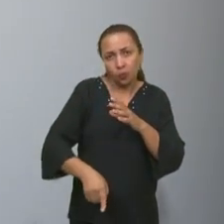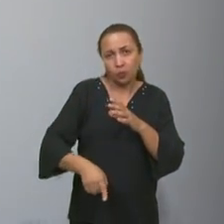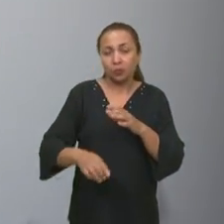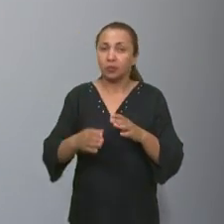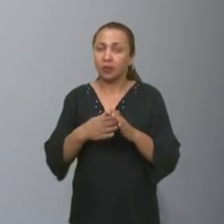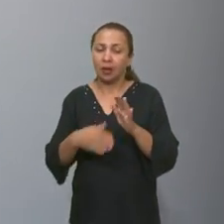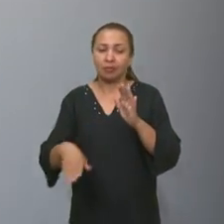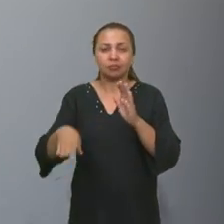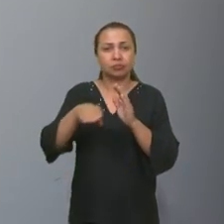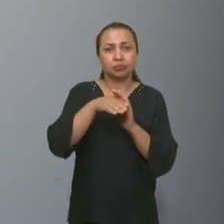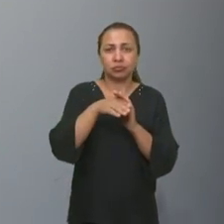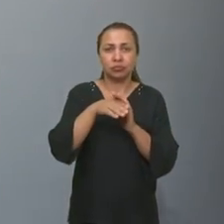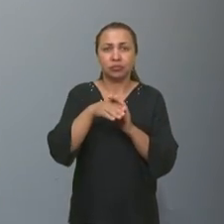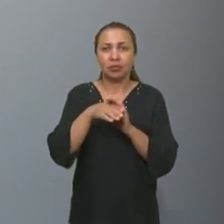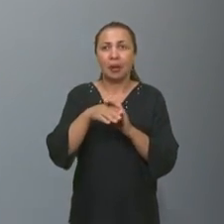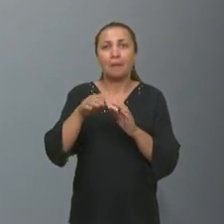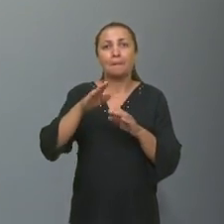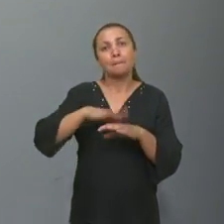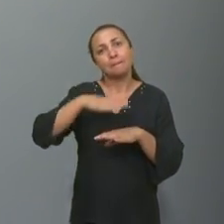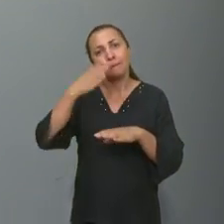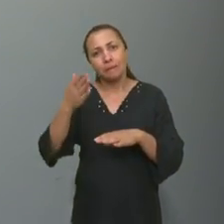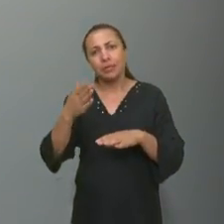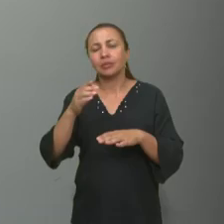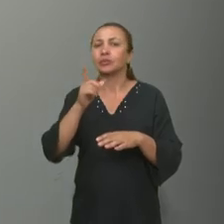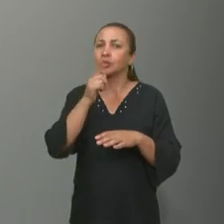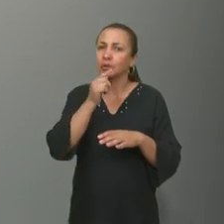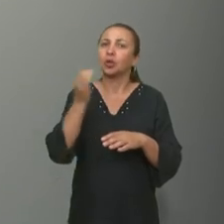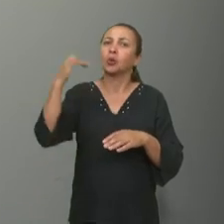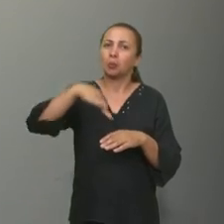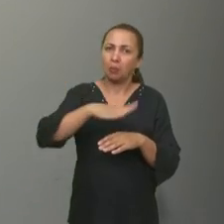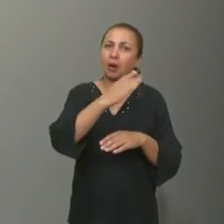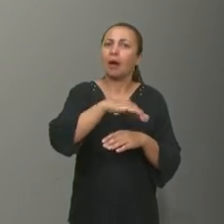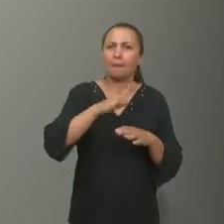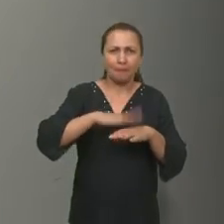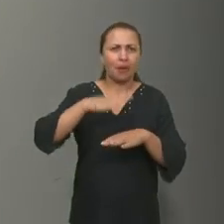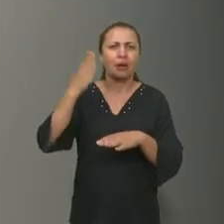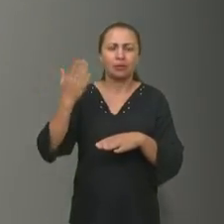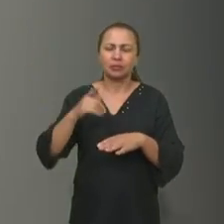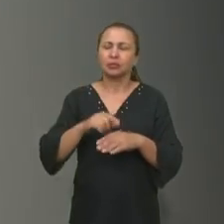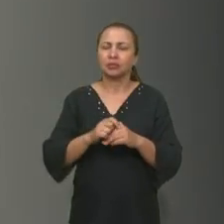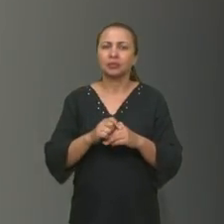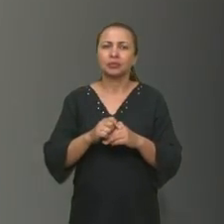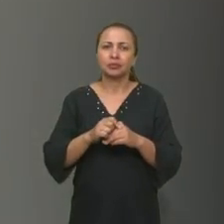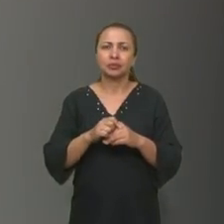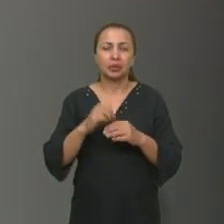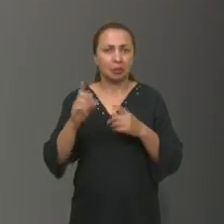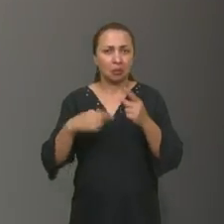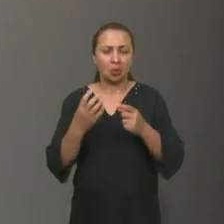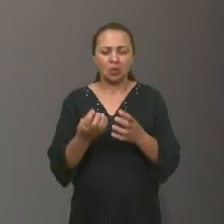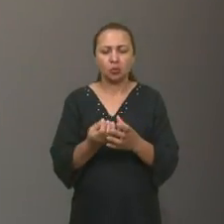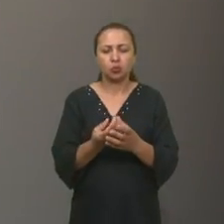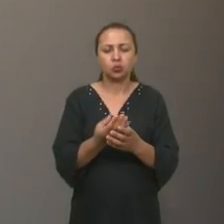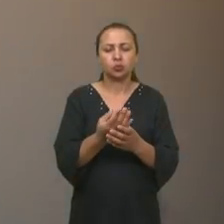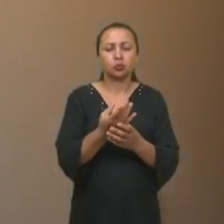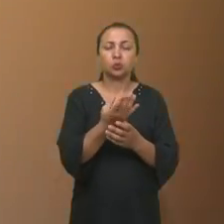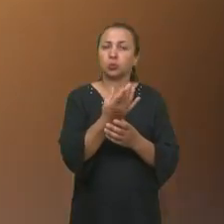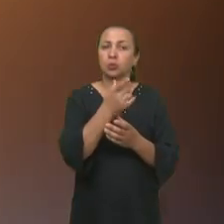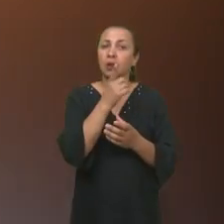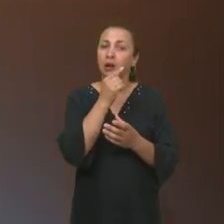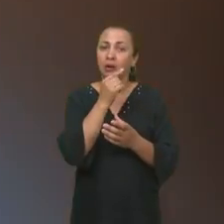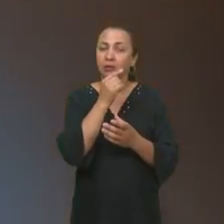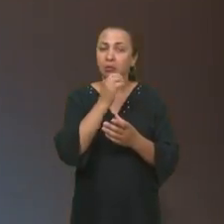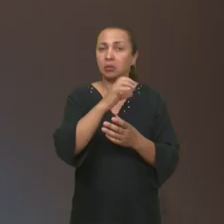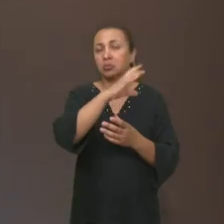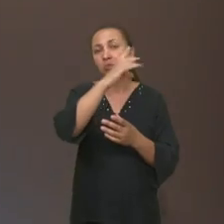equipamento em níveis bem superiores à salinidade do mar. Mas ela evapora e o sal não